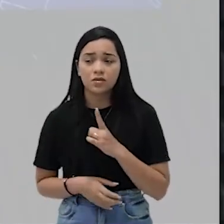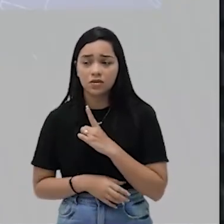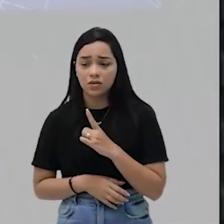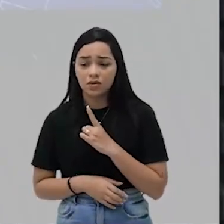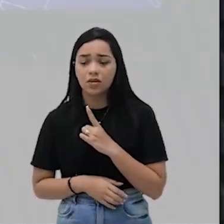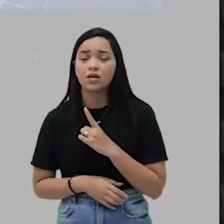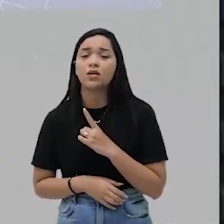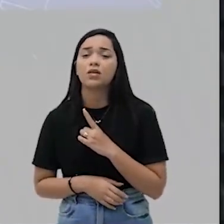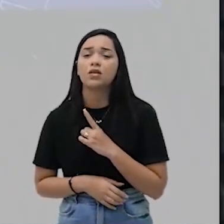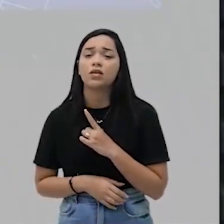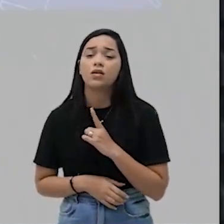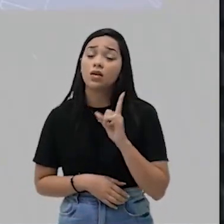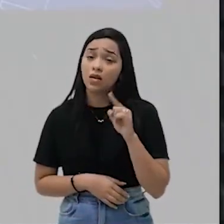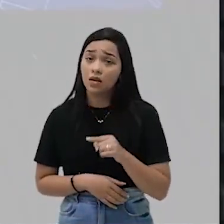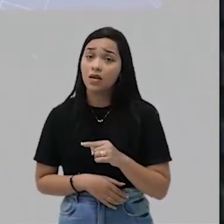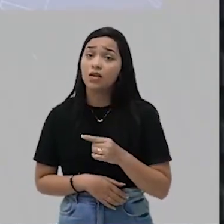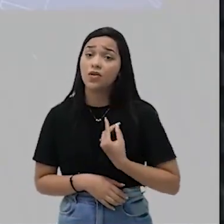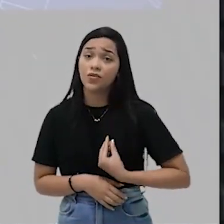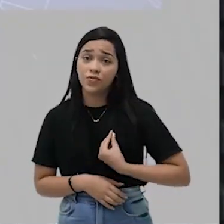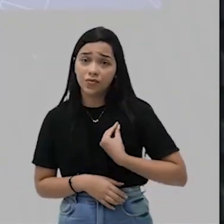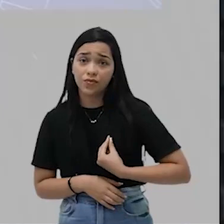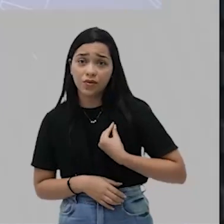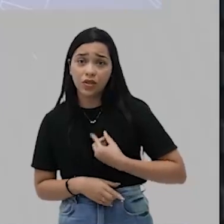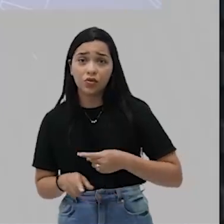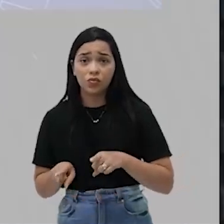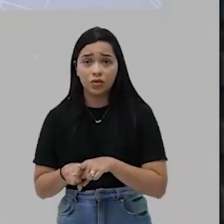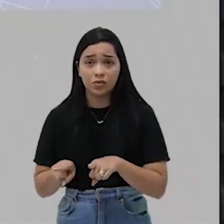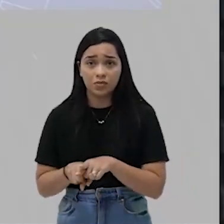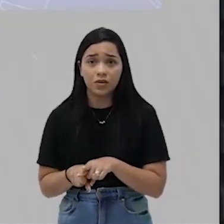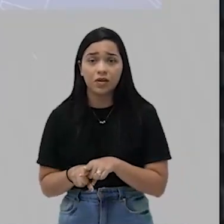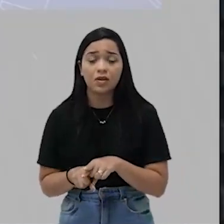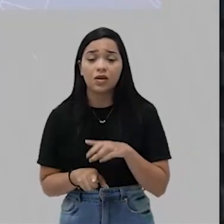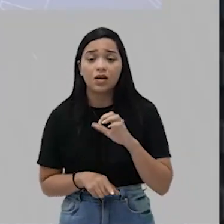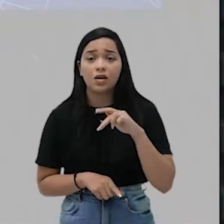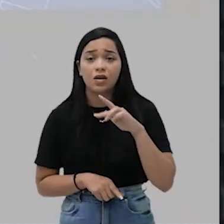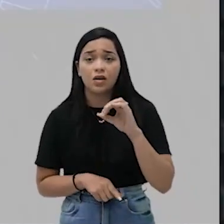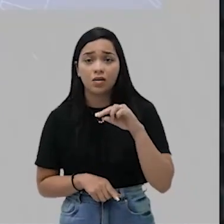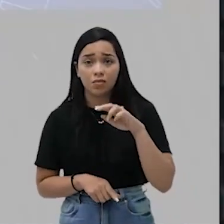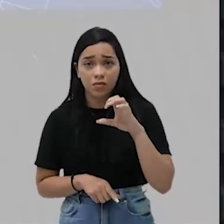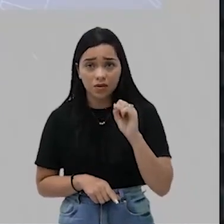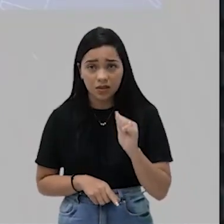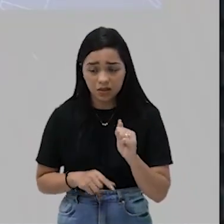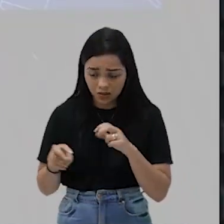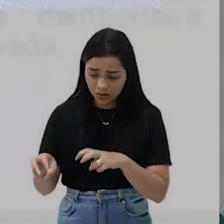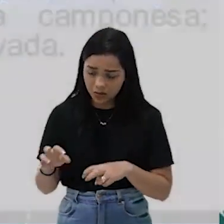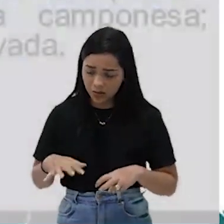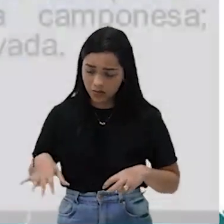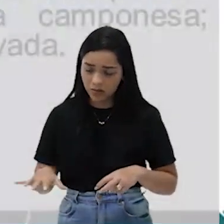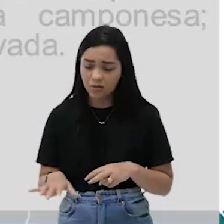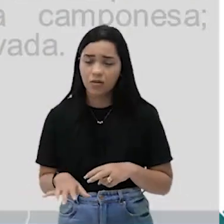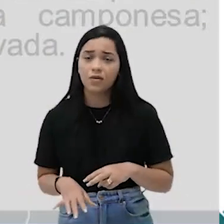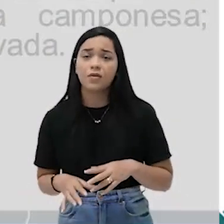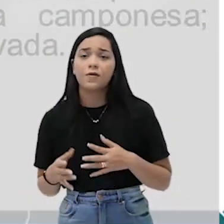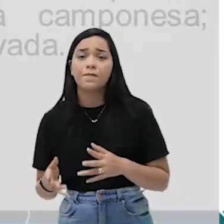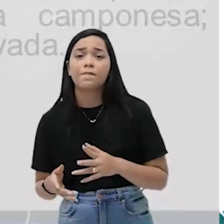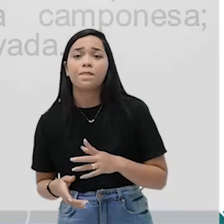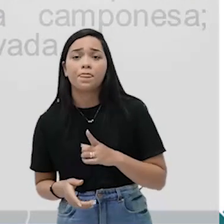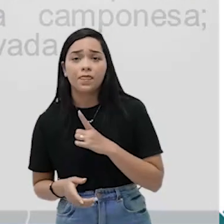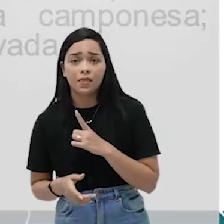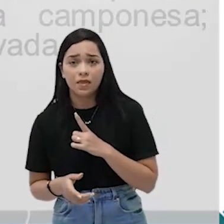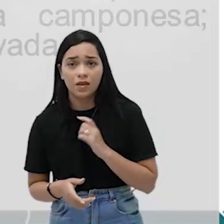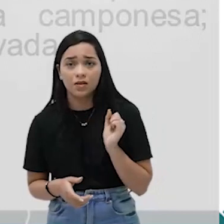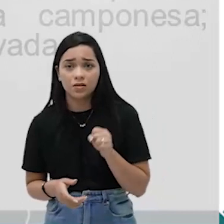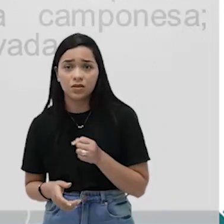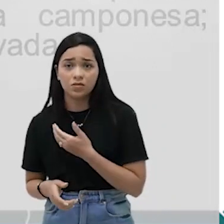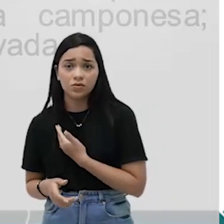servidão coletiva está presente. A servidão coletiva camponesa. As comunidades aldeãs servem